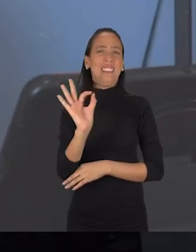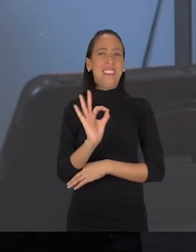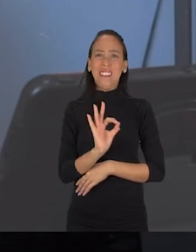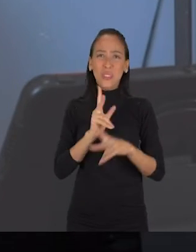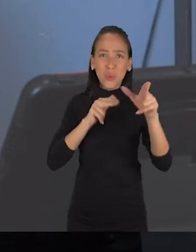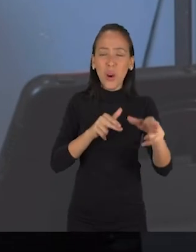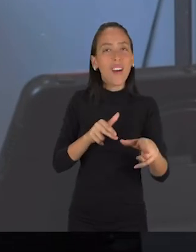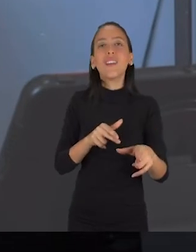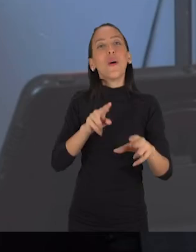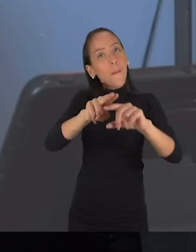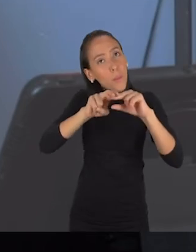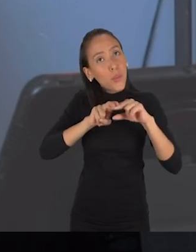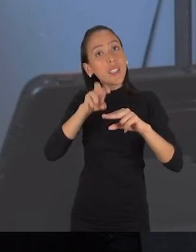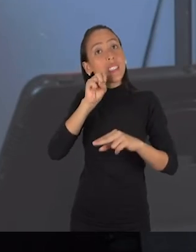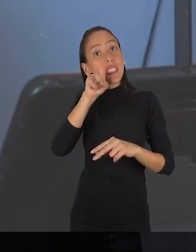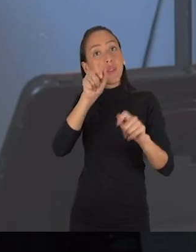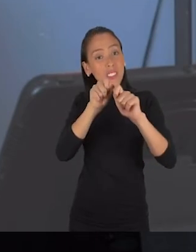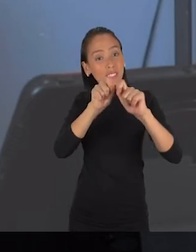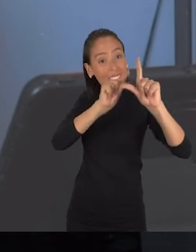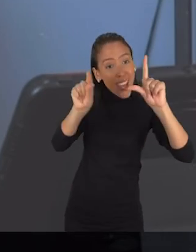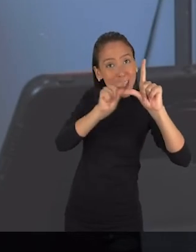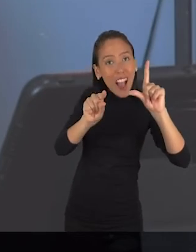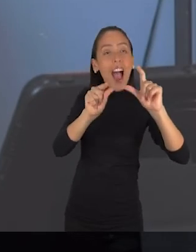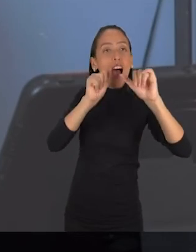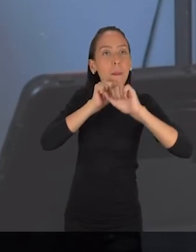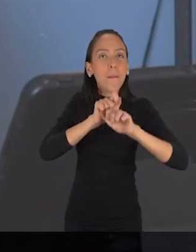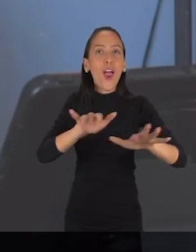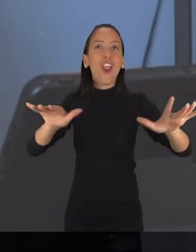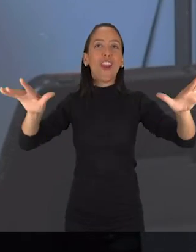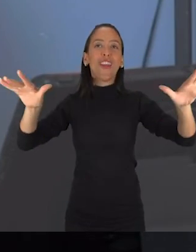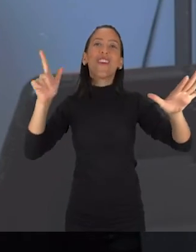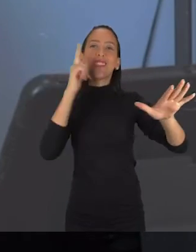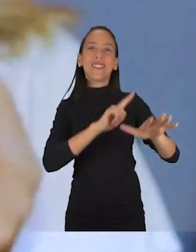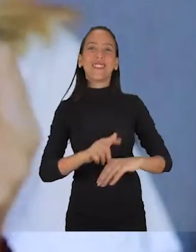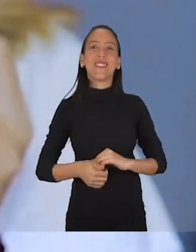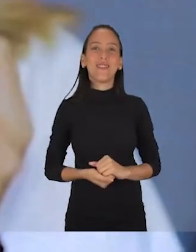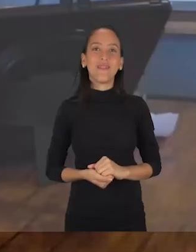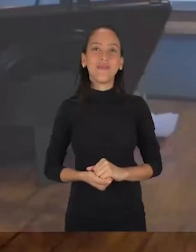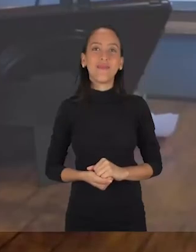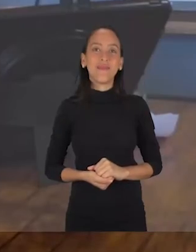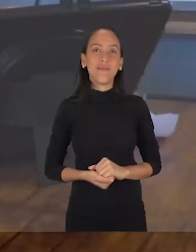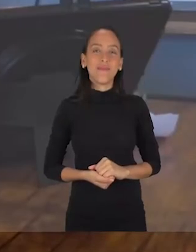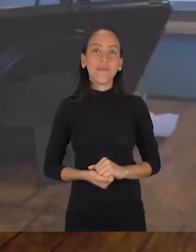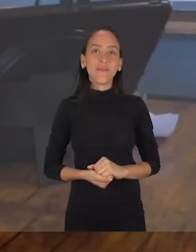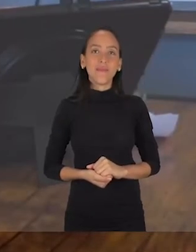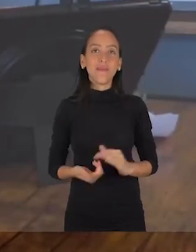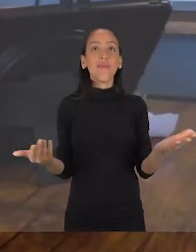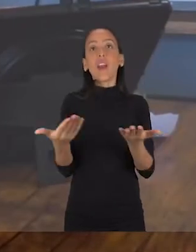é ouvido da mesma forma que a gente diz. Então, quando você põe a legenda, a sua informação chega completa pra outra pessoa. Antes de